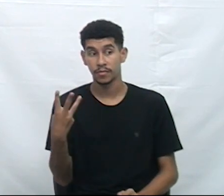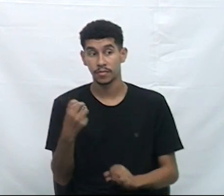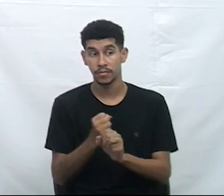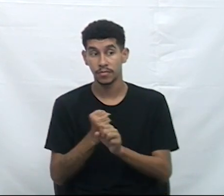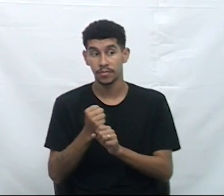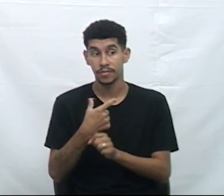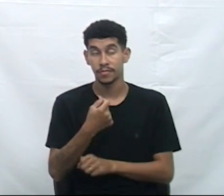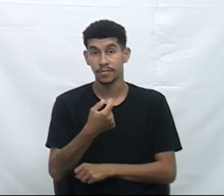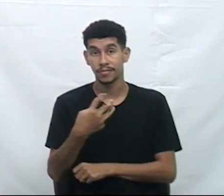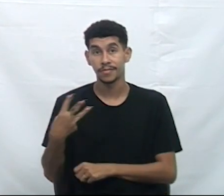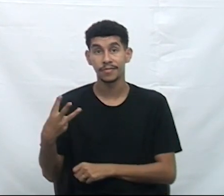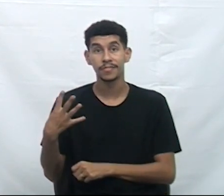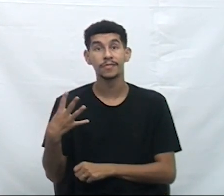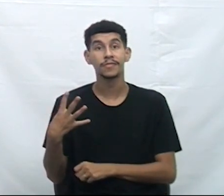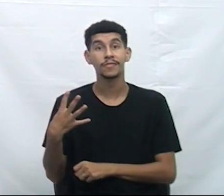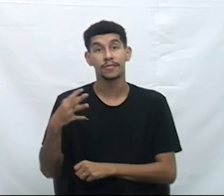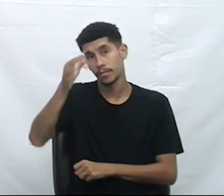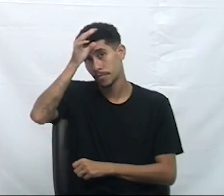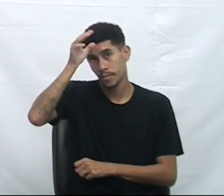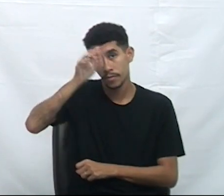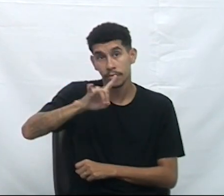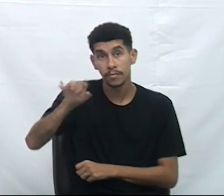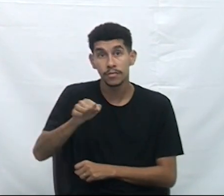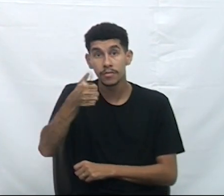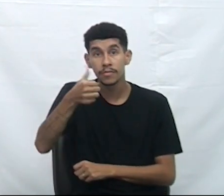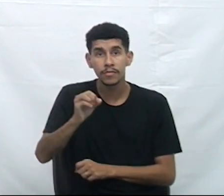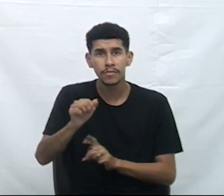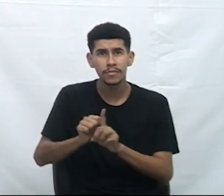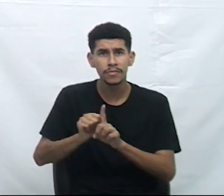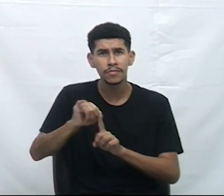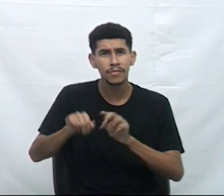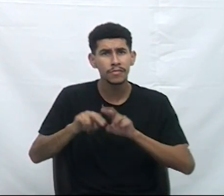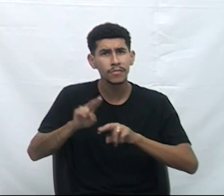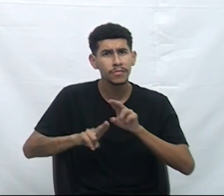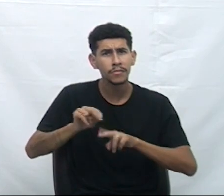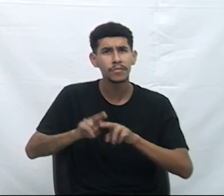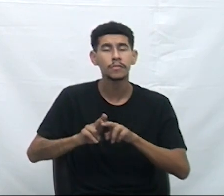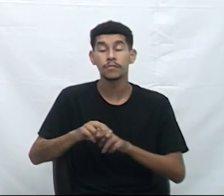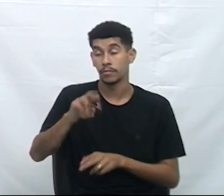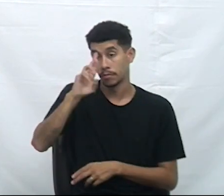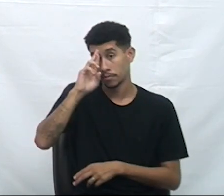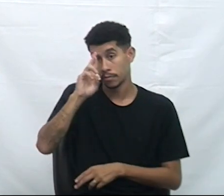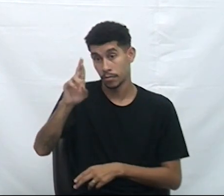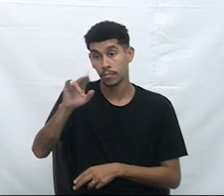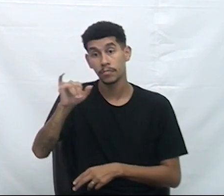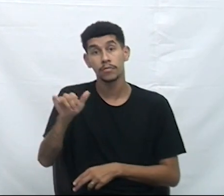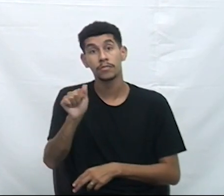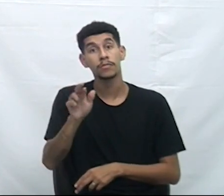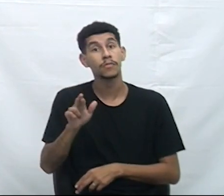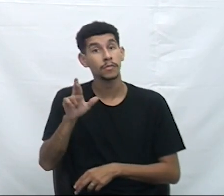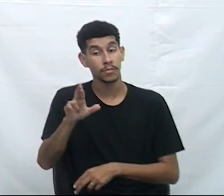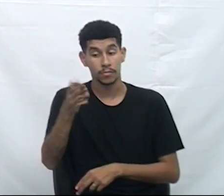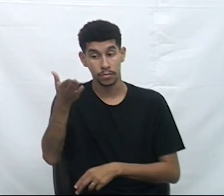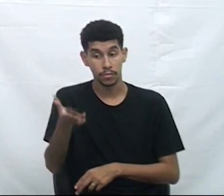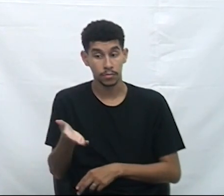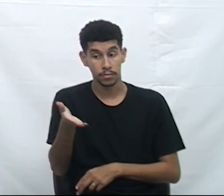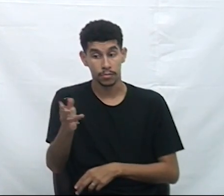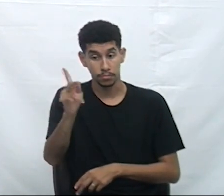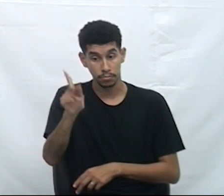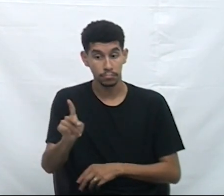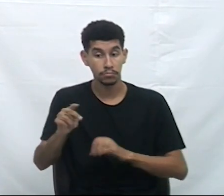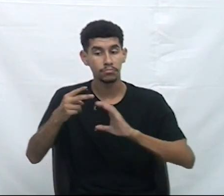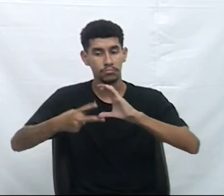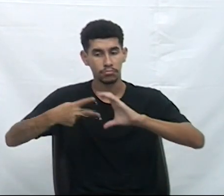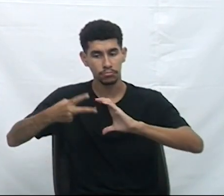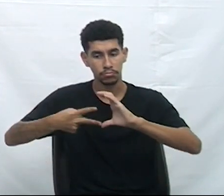2024. Criciúma, 10 de junho de 2024. Excelentíssimo senhor Jair Augusto Alexandre, presidente da